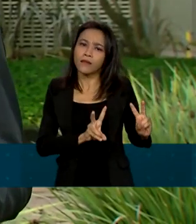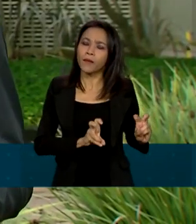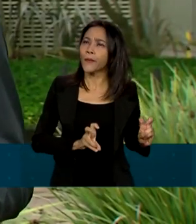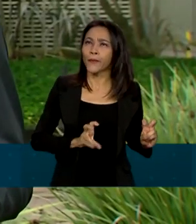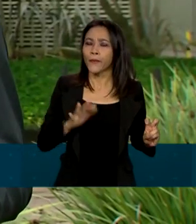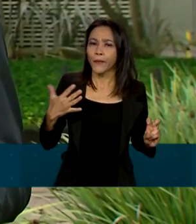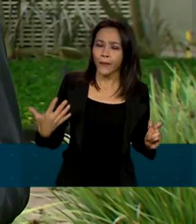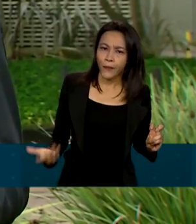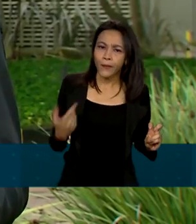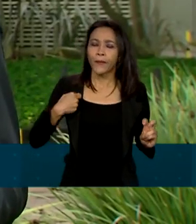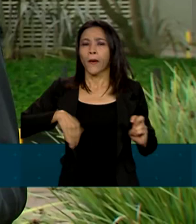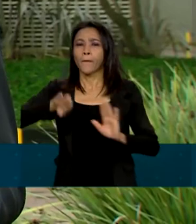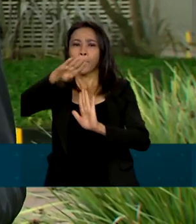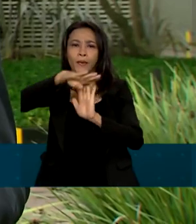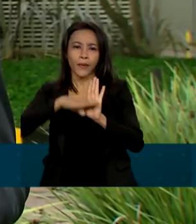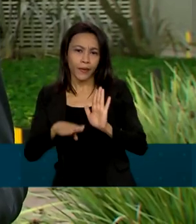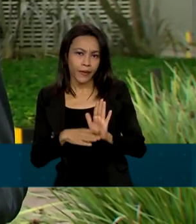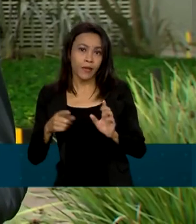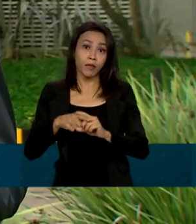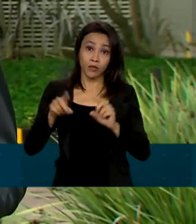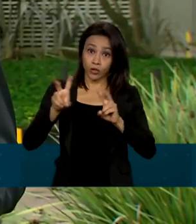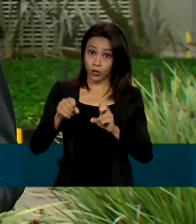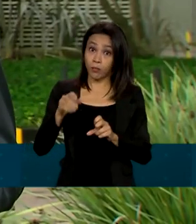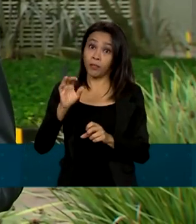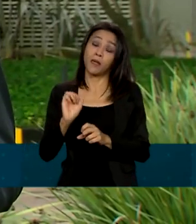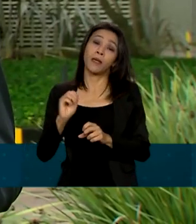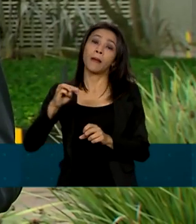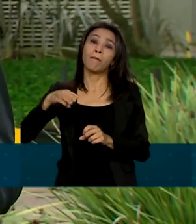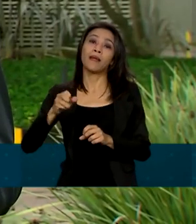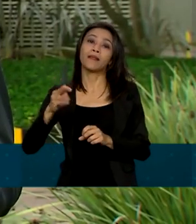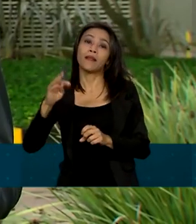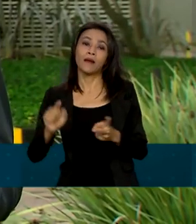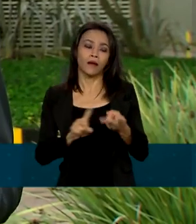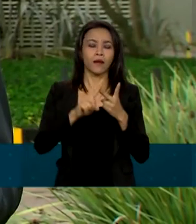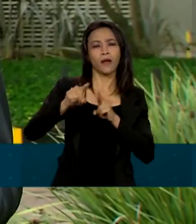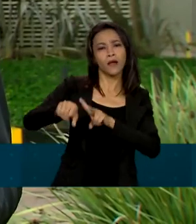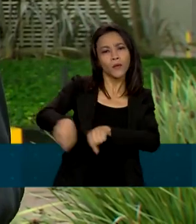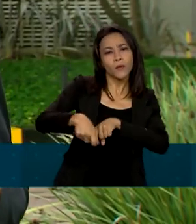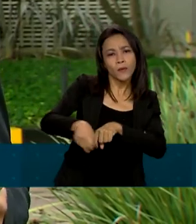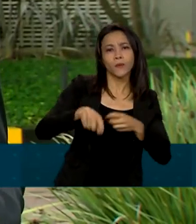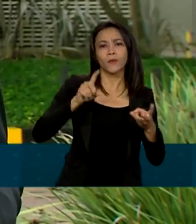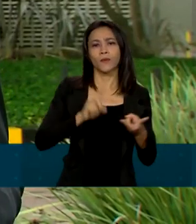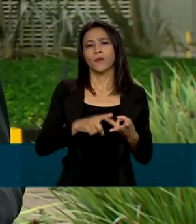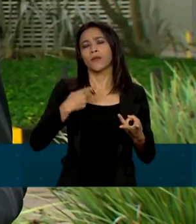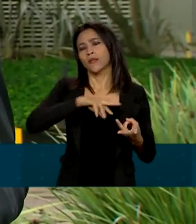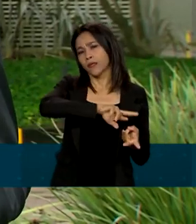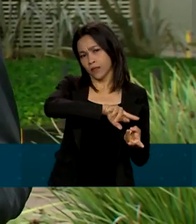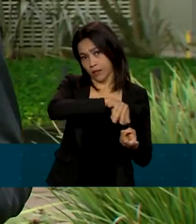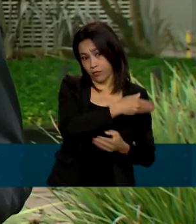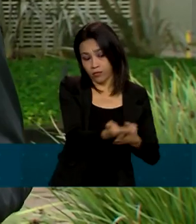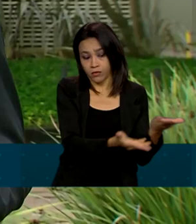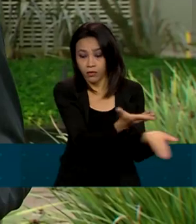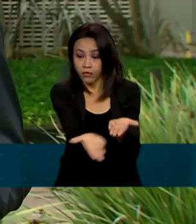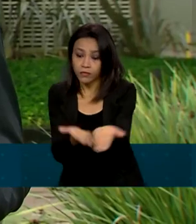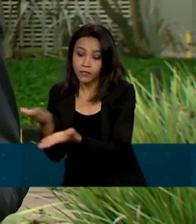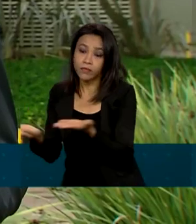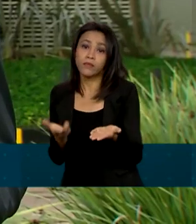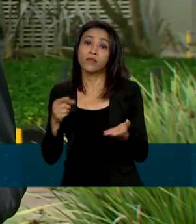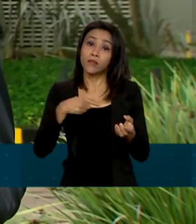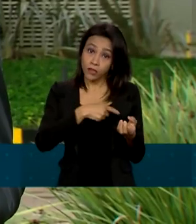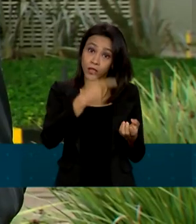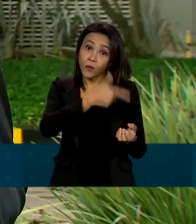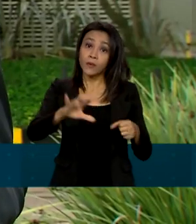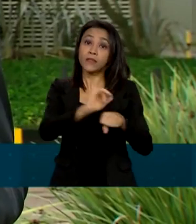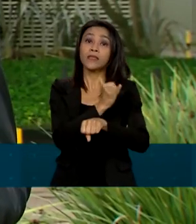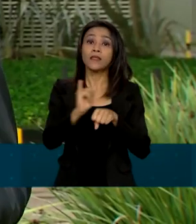como o programa Metano Zero, crédito de carbono, agricultura e serviços ambientais e mecanismos de financiamento para a